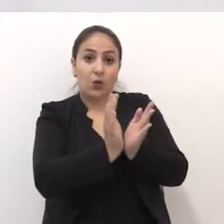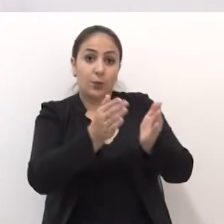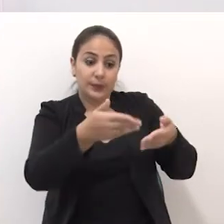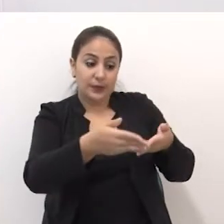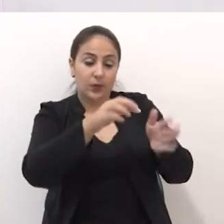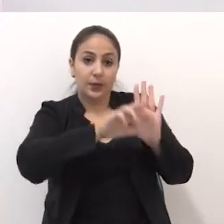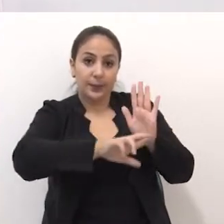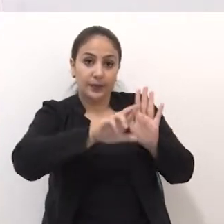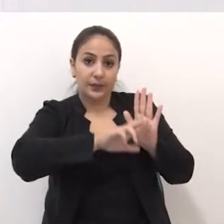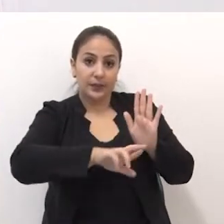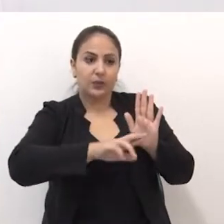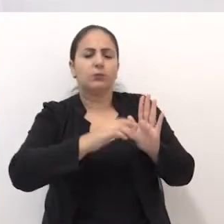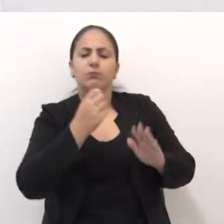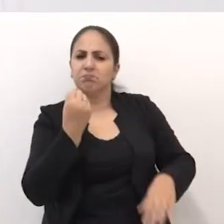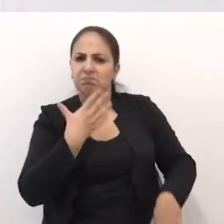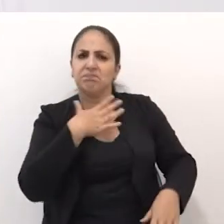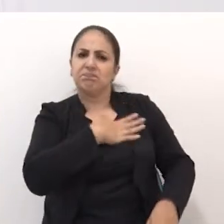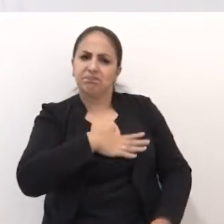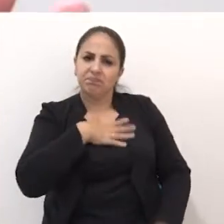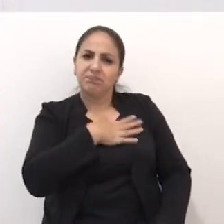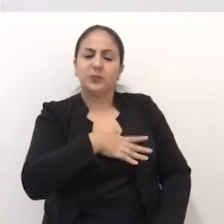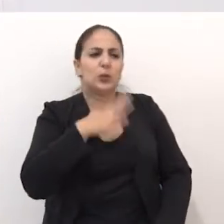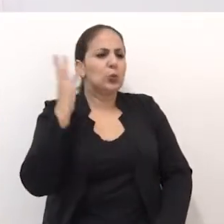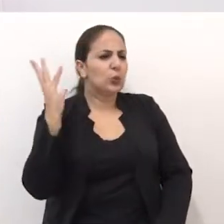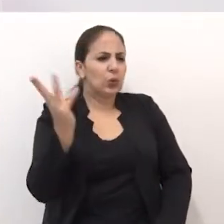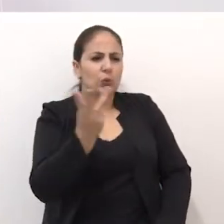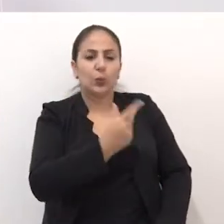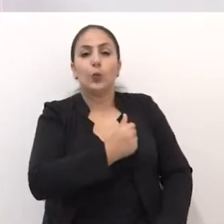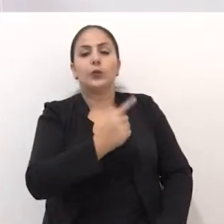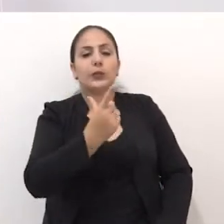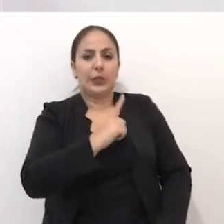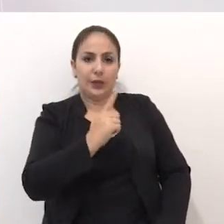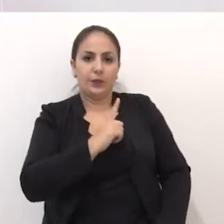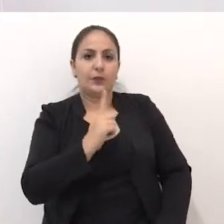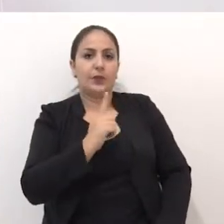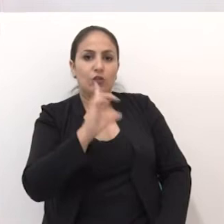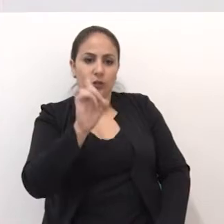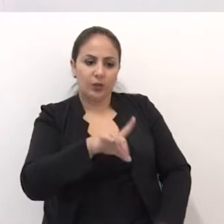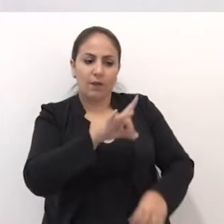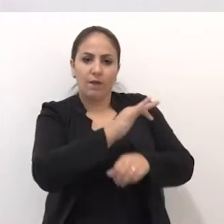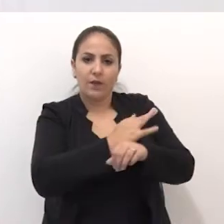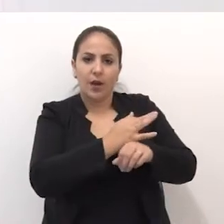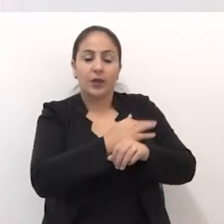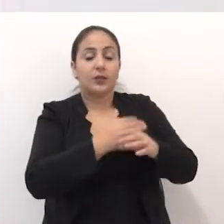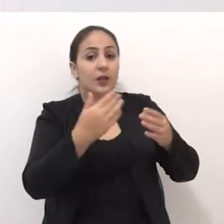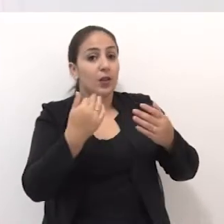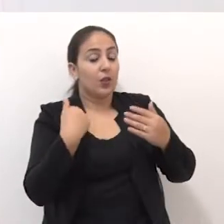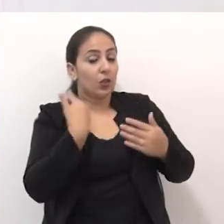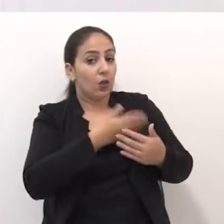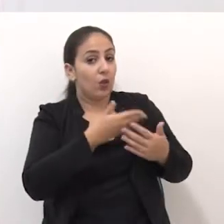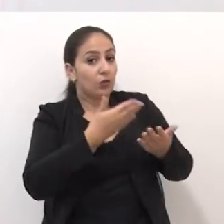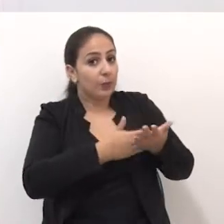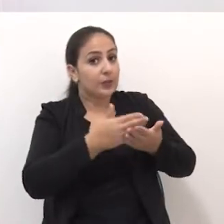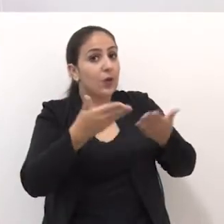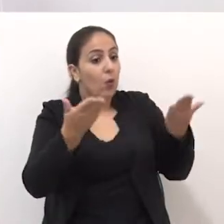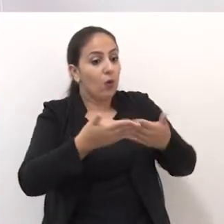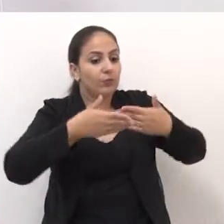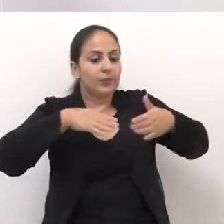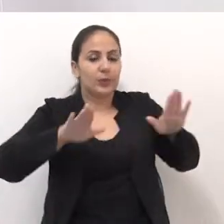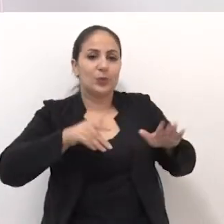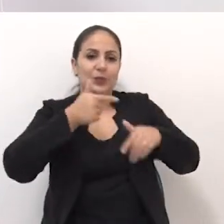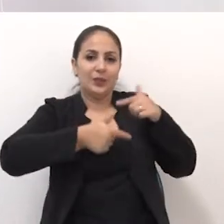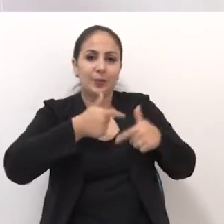representativa, ficaram bem à vontade, também todo mundo tirou férias, e agora começamos hoje com a reabertura dos